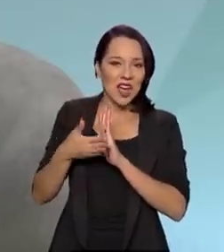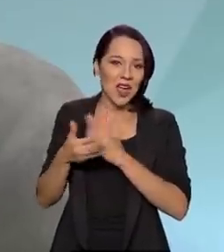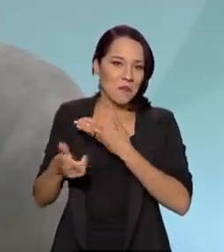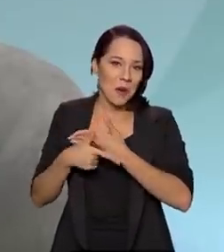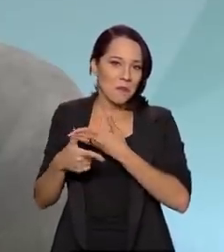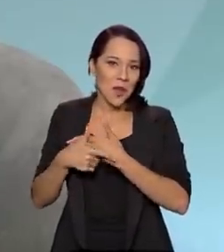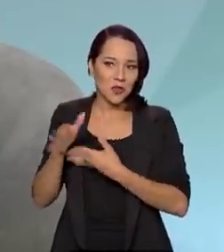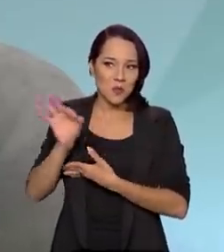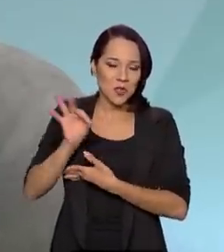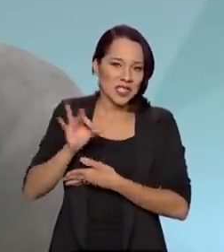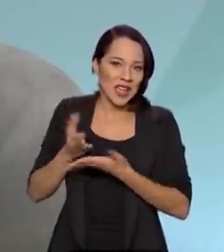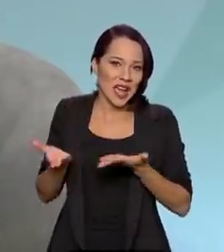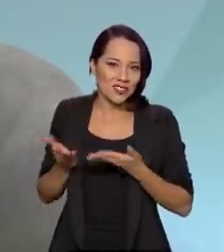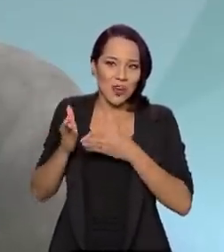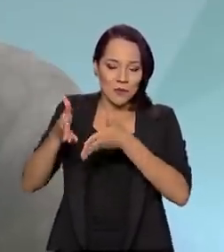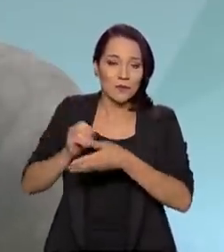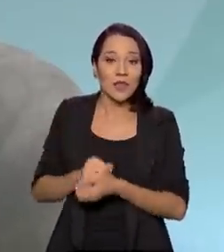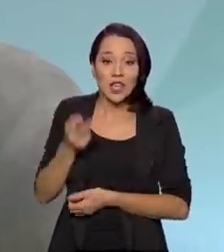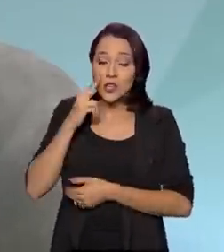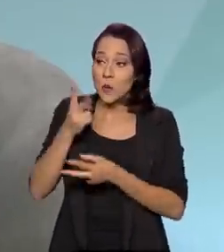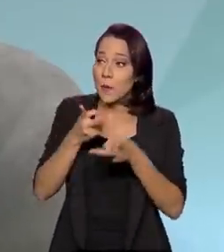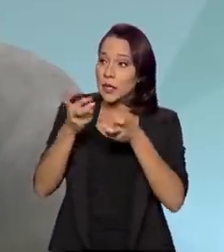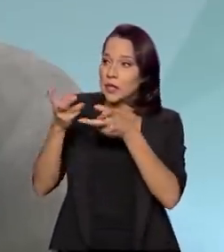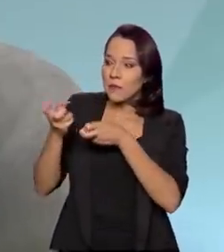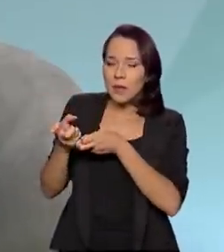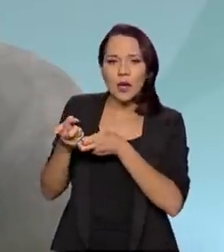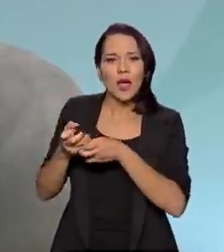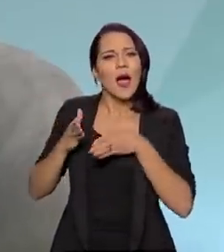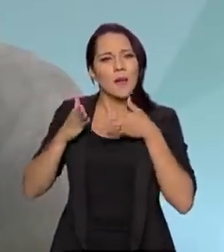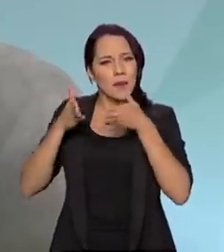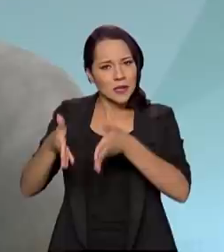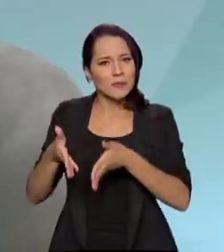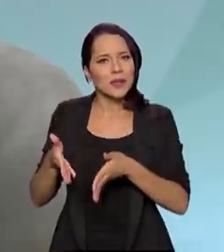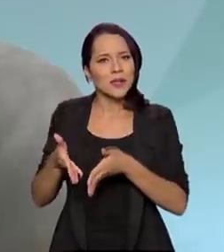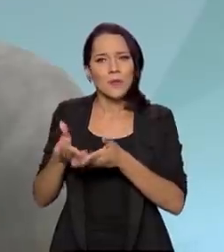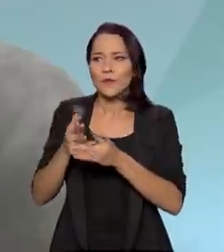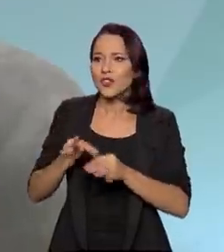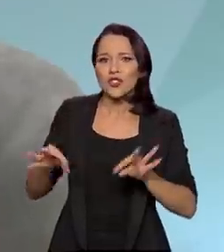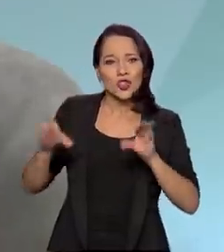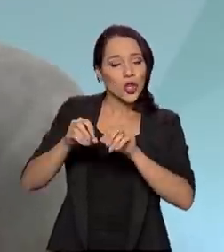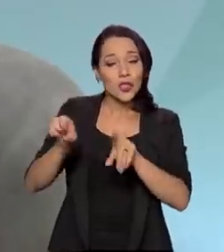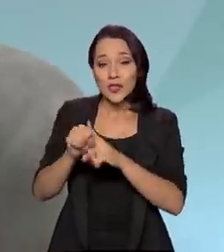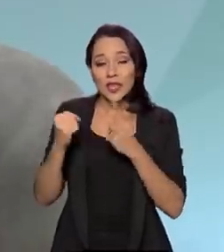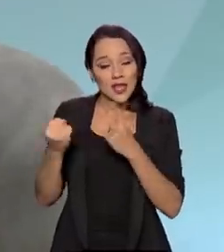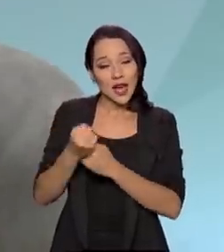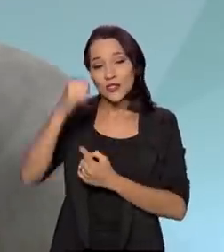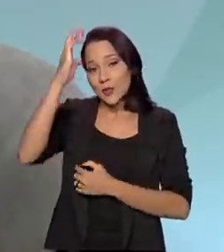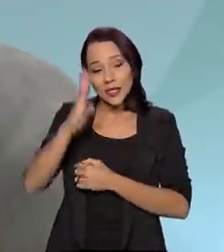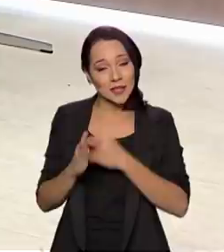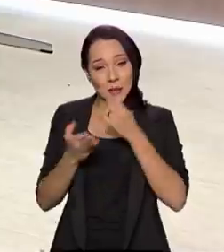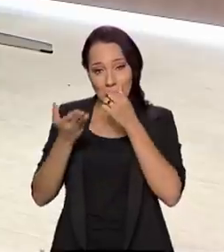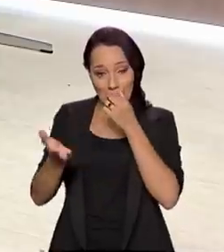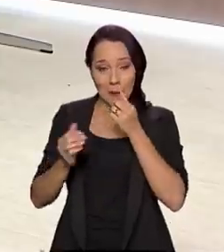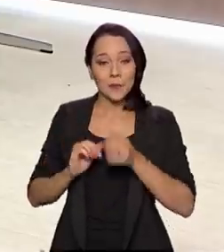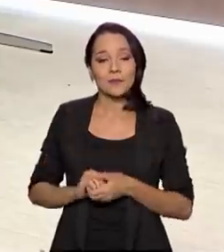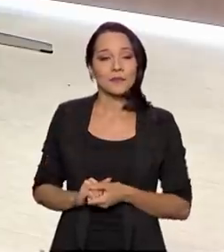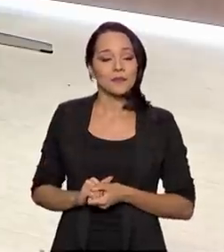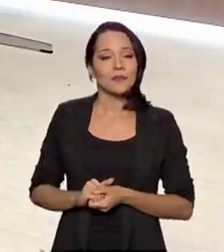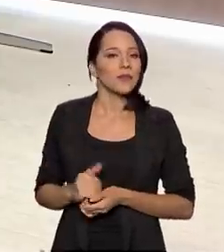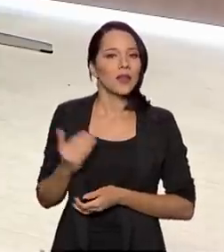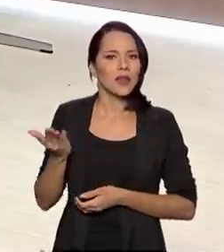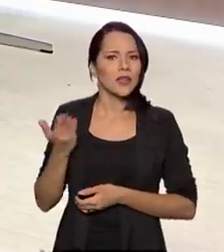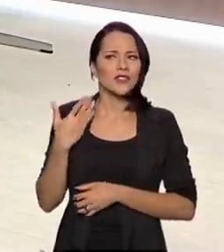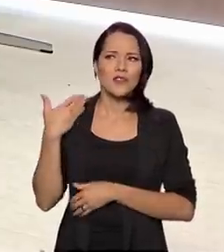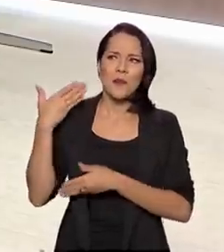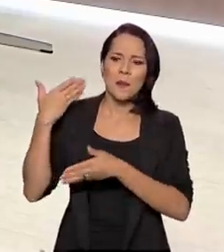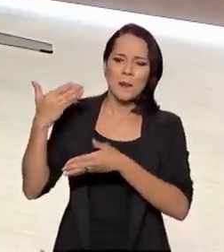absolutamente notória a participação de toda a sociedade brasileira. Então, isso aí, de